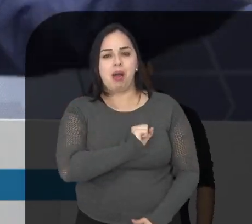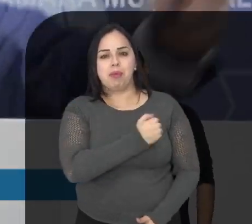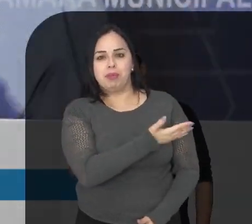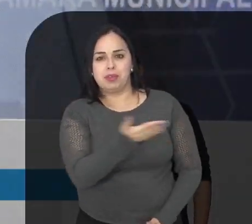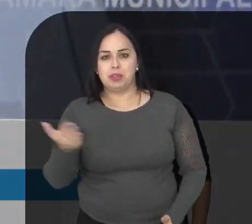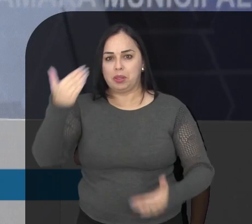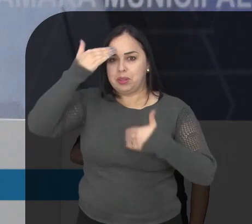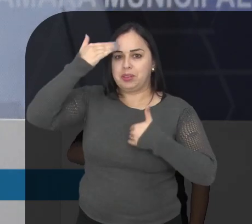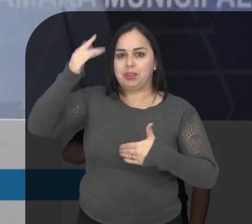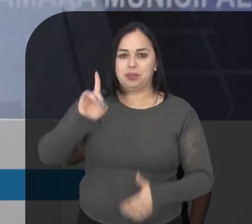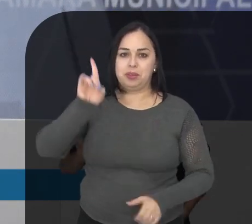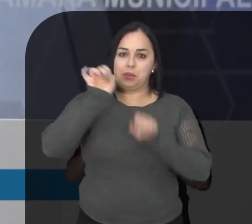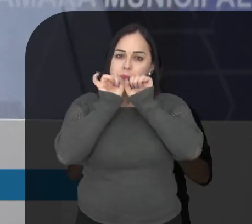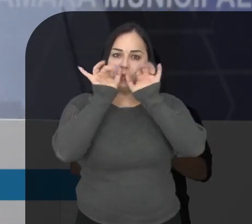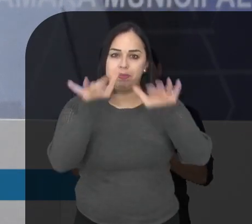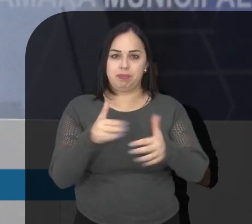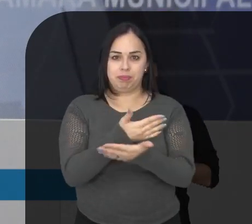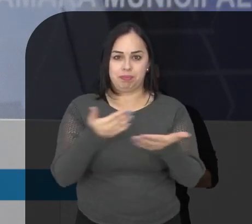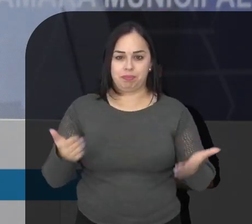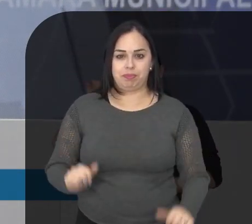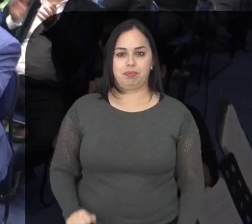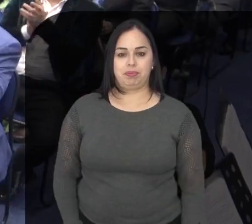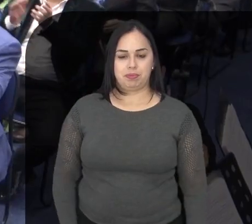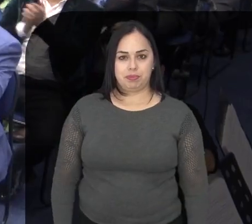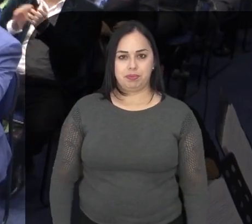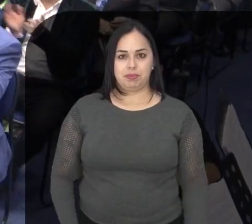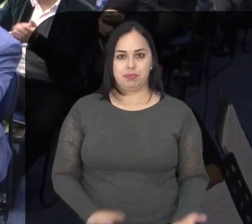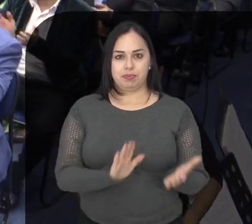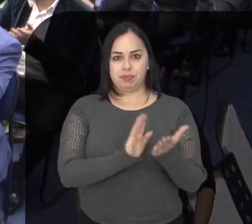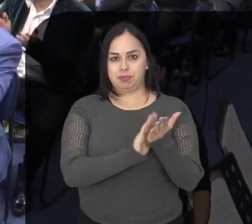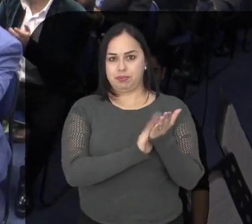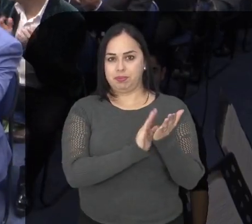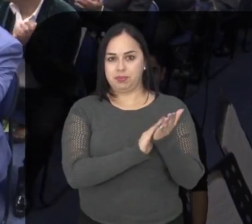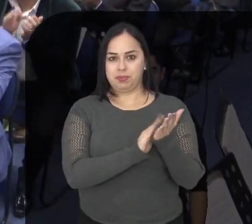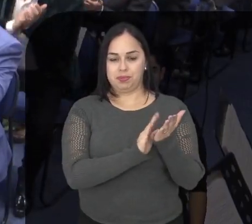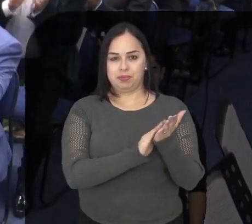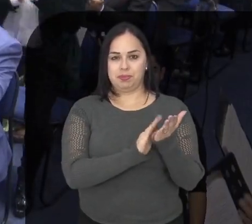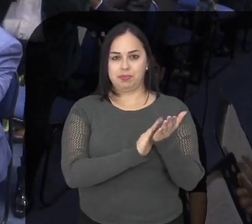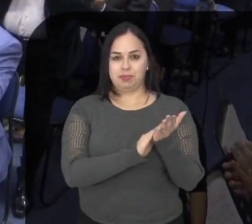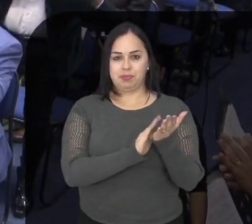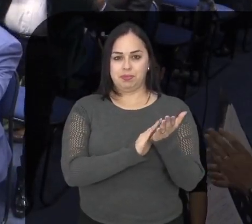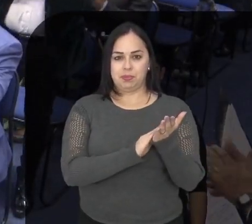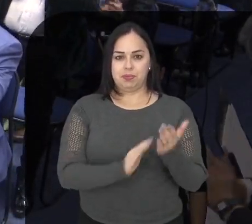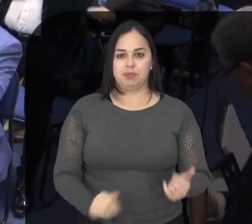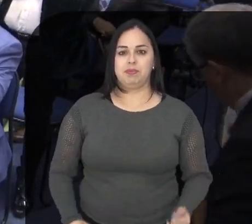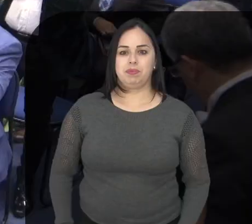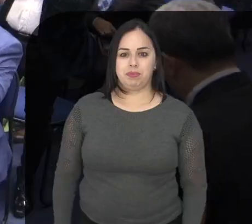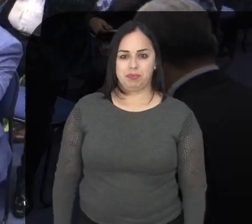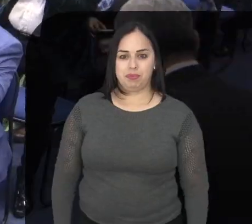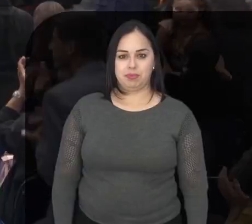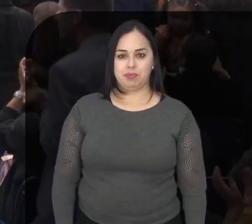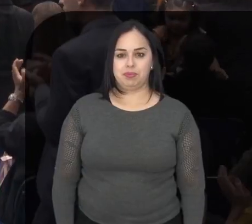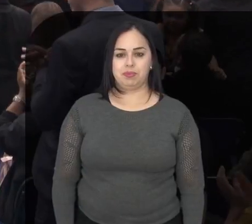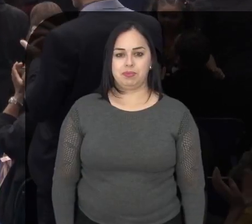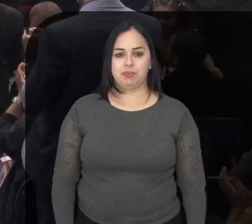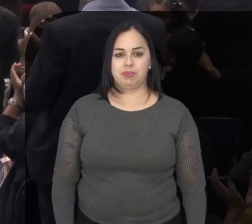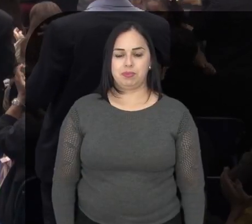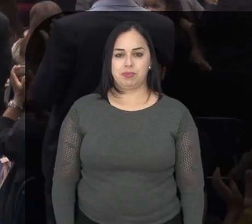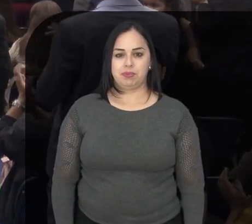minha eterna gratidão. Deus abençoe a todos. abençoe a todos.